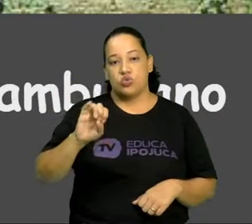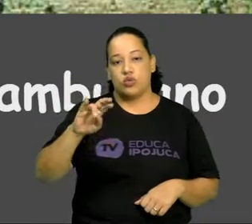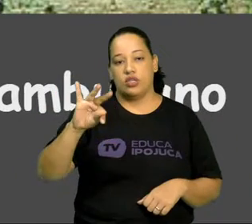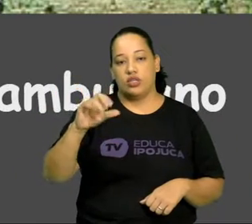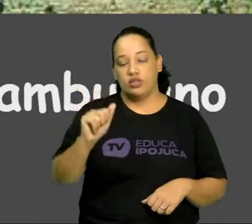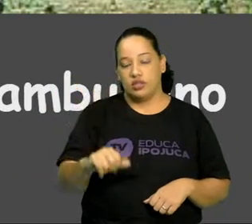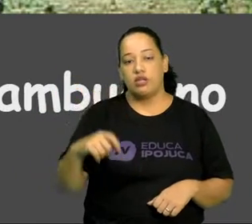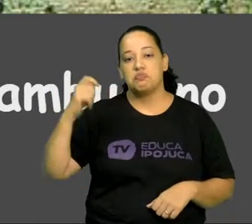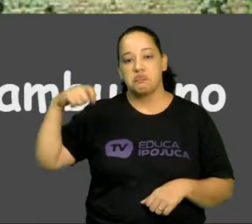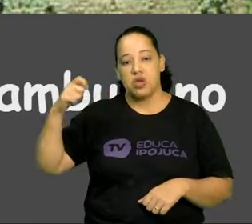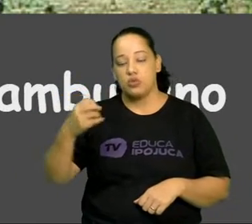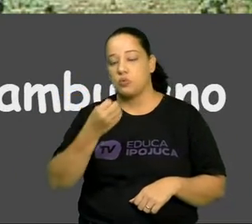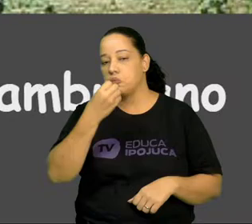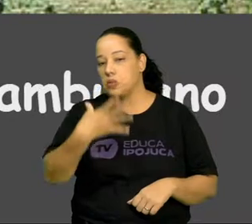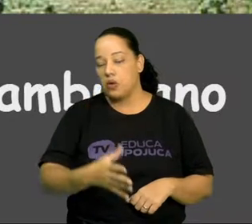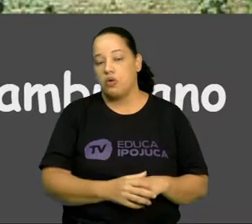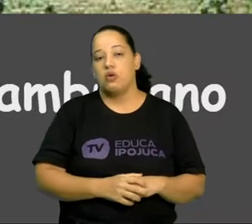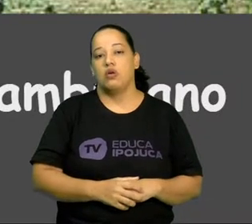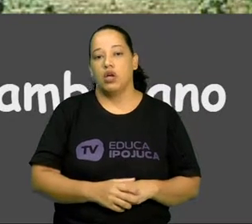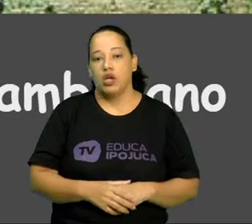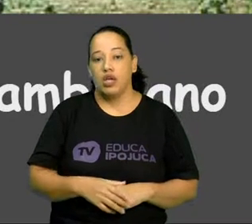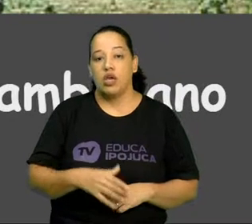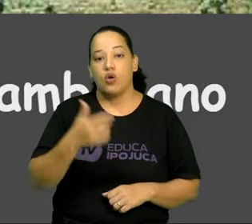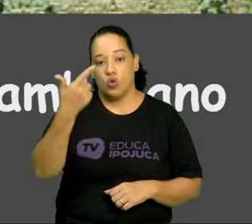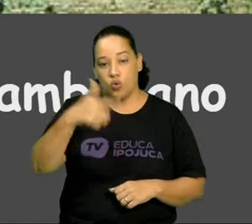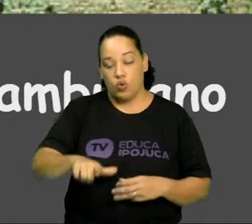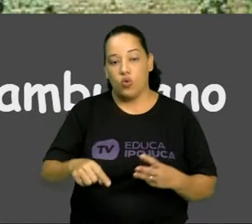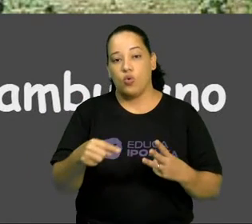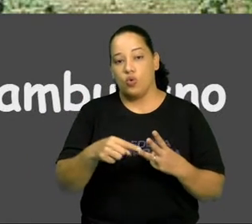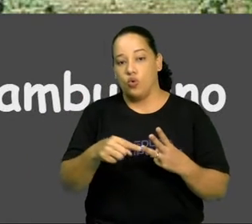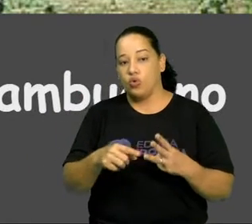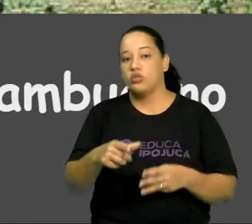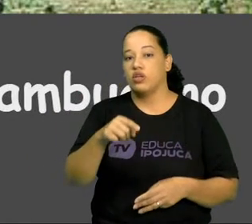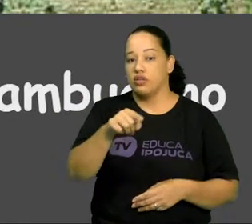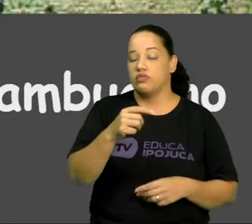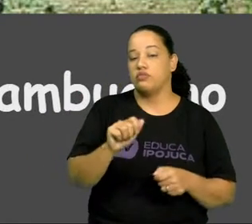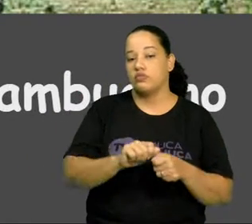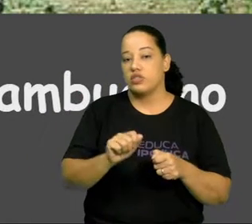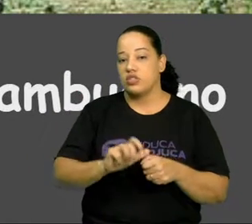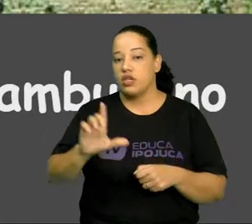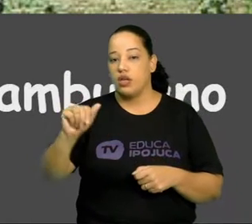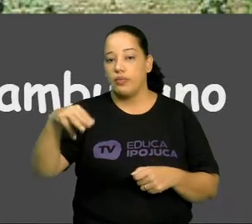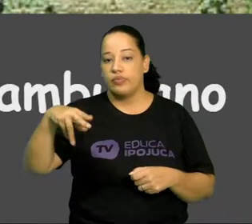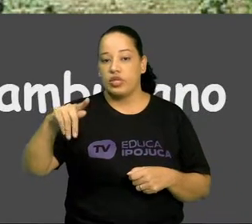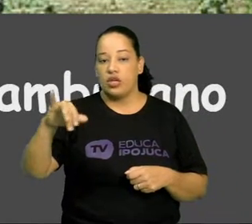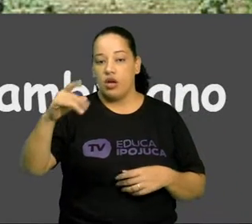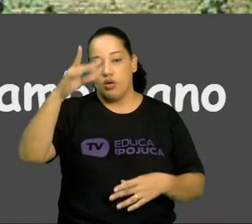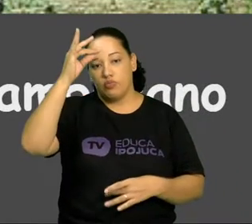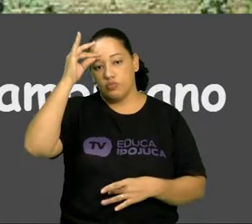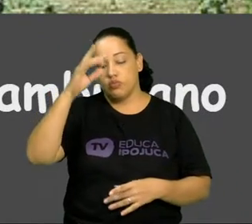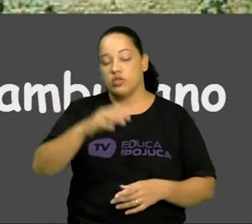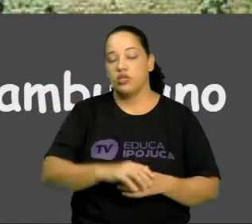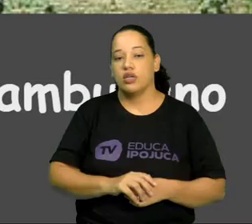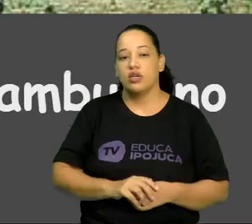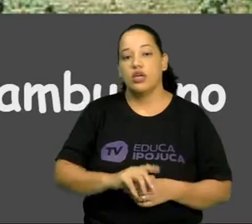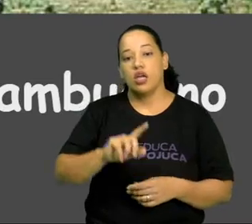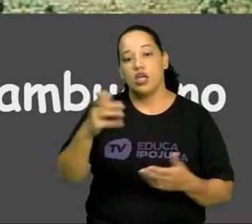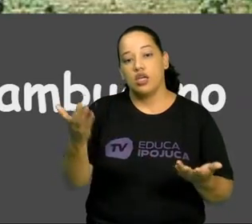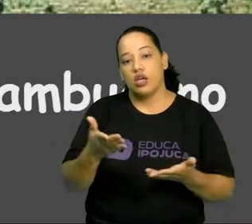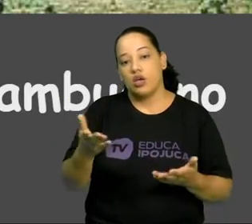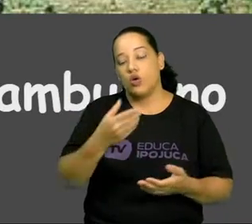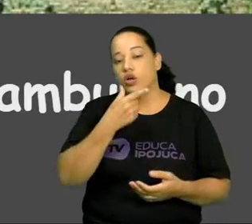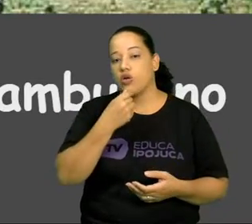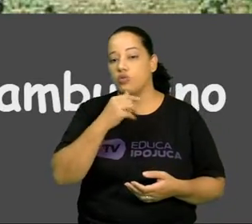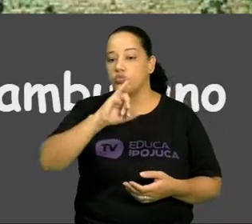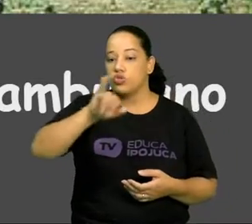foto do Luiz Carlos Vasconcelos, um ator paraibano, fazendo Lampião em Baile Perfumado. E aqui embaixo está o Peter Ketnett e o João Miguel,